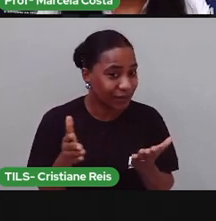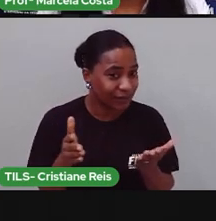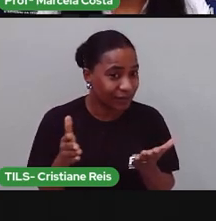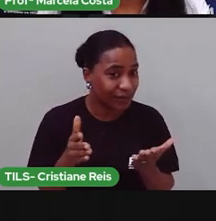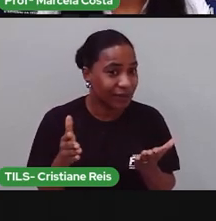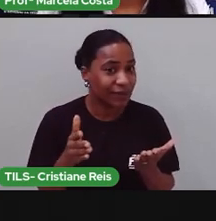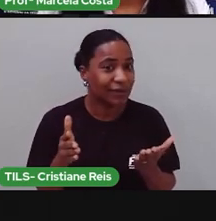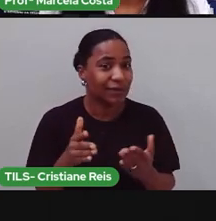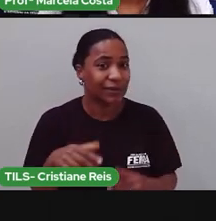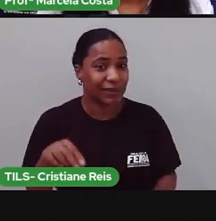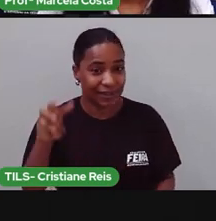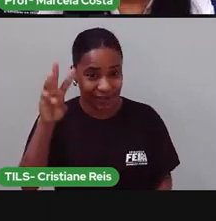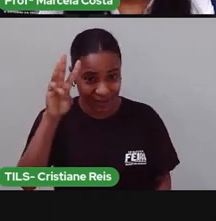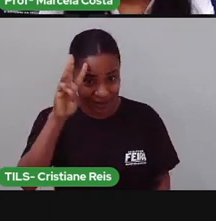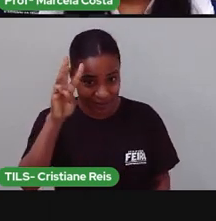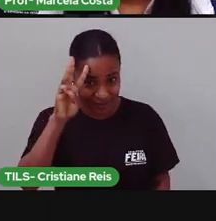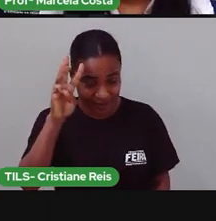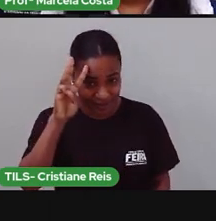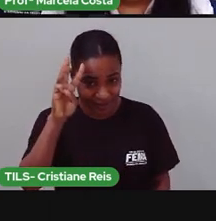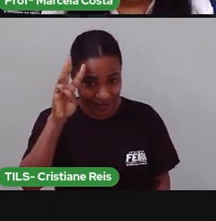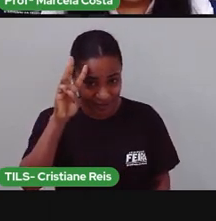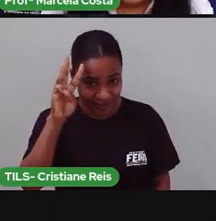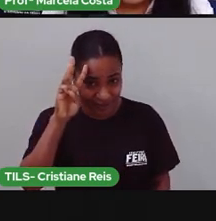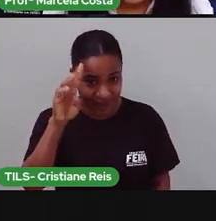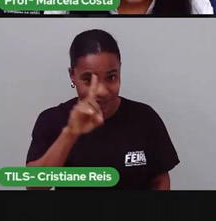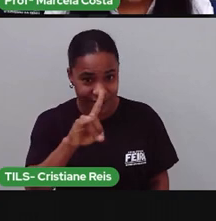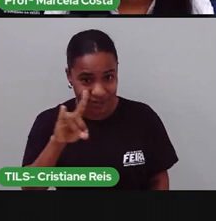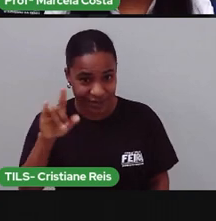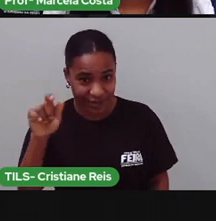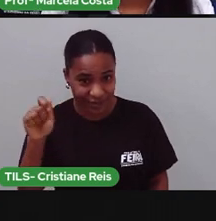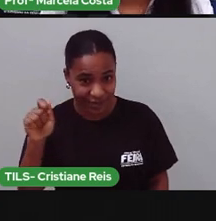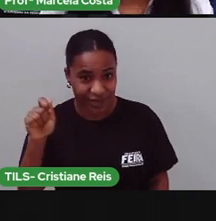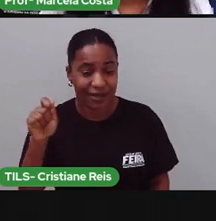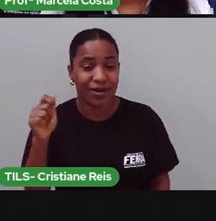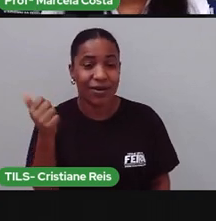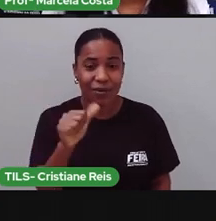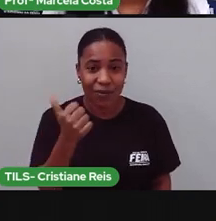11 Dia 11 dos 5